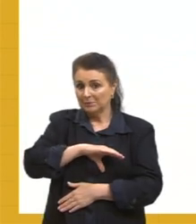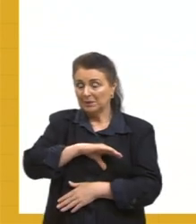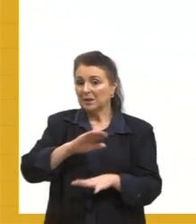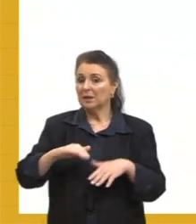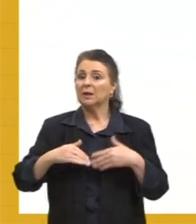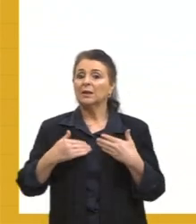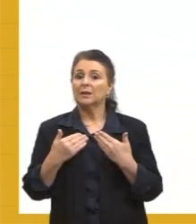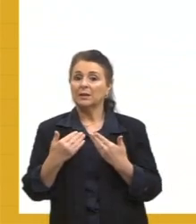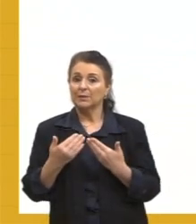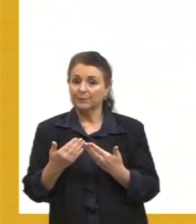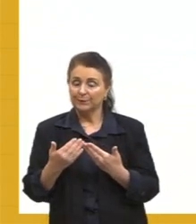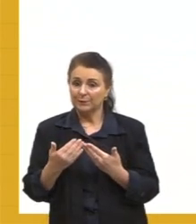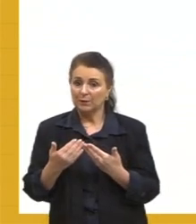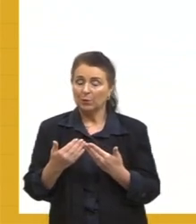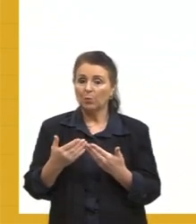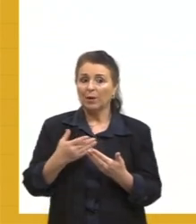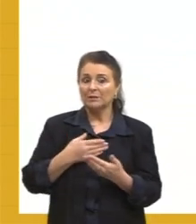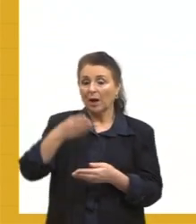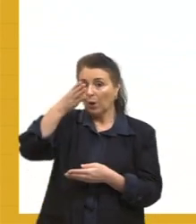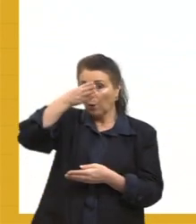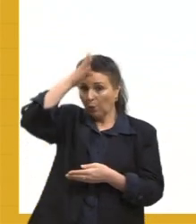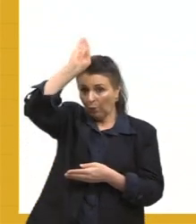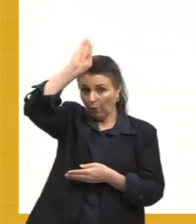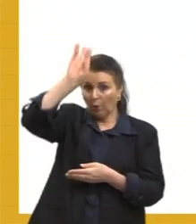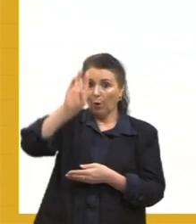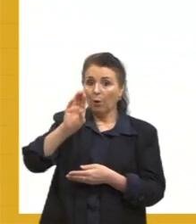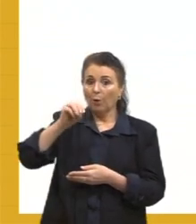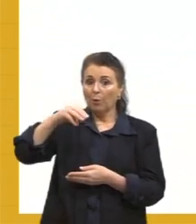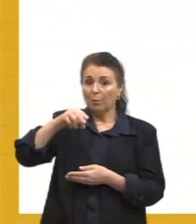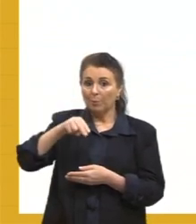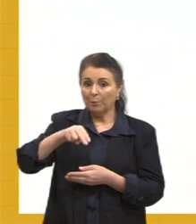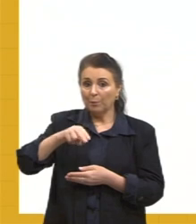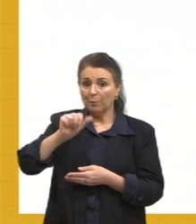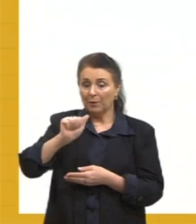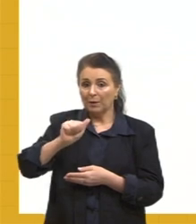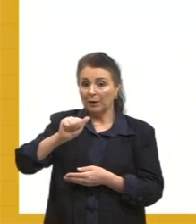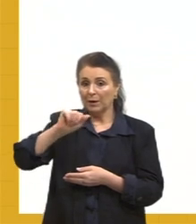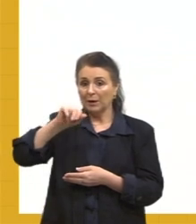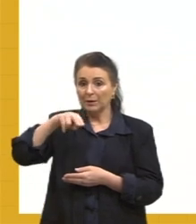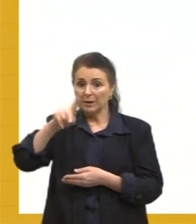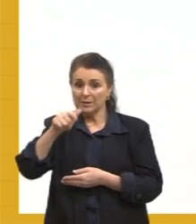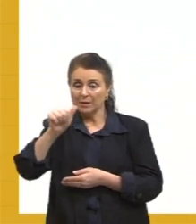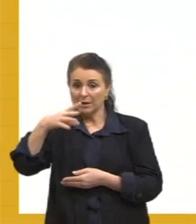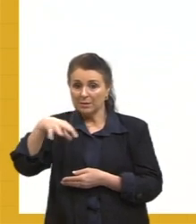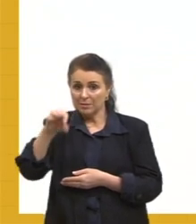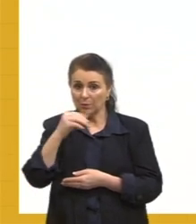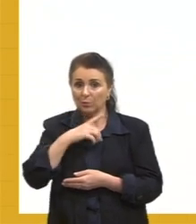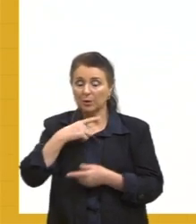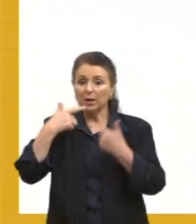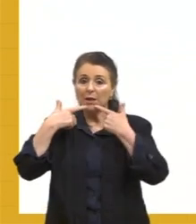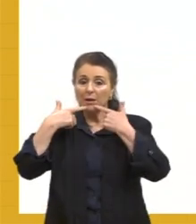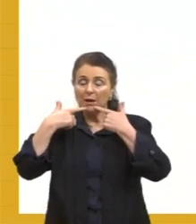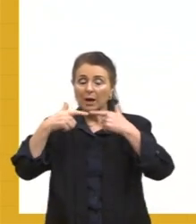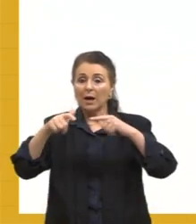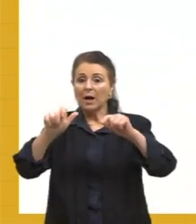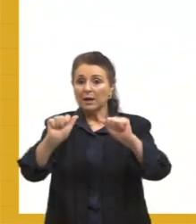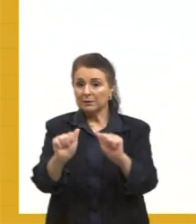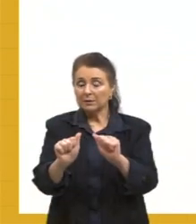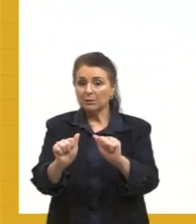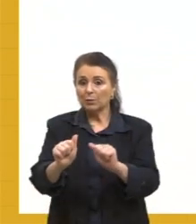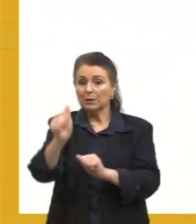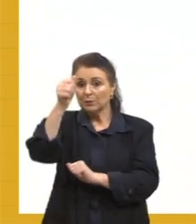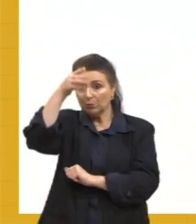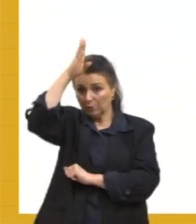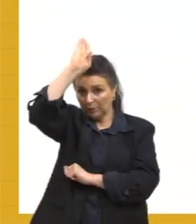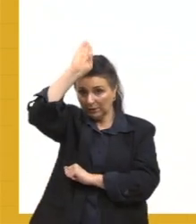com essa romanização, com todo esse processo, nós teremos as línguas românicas, em espanhol,